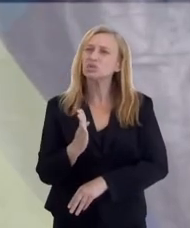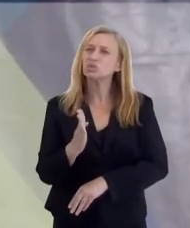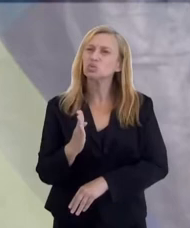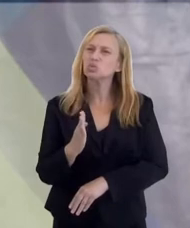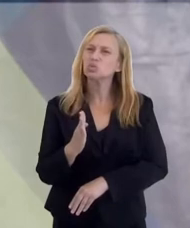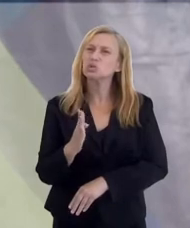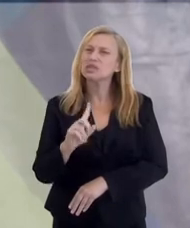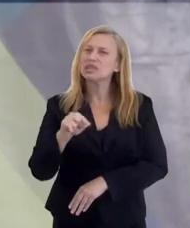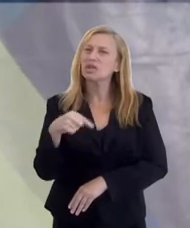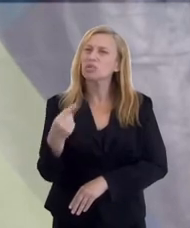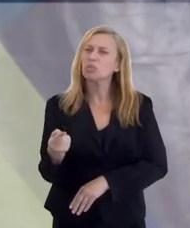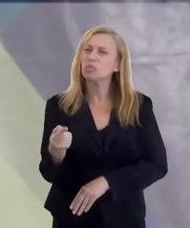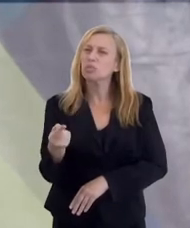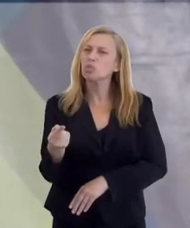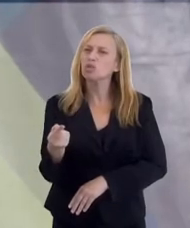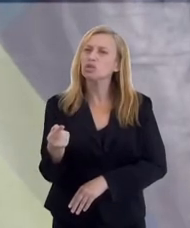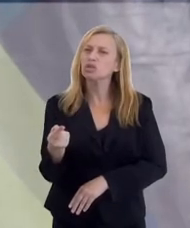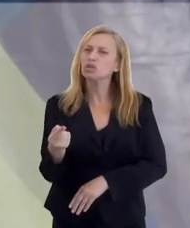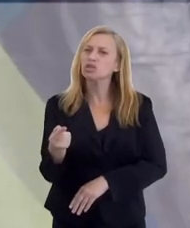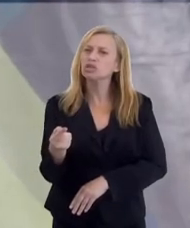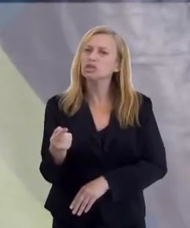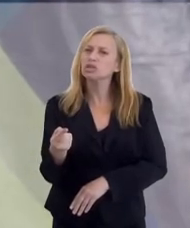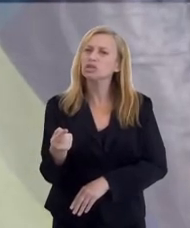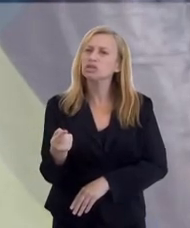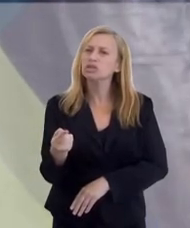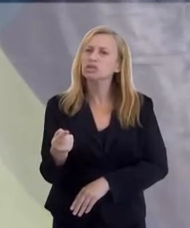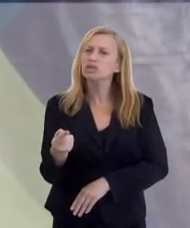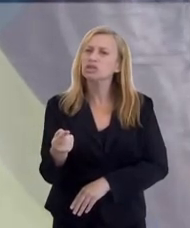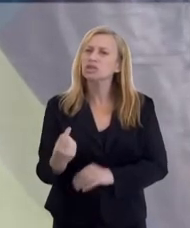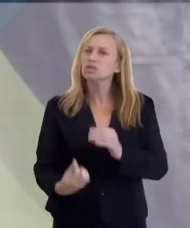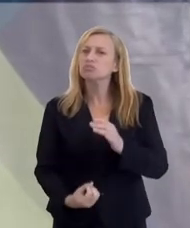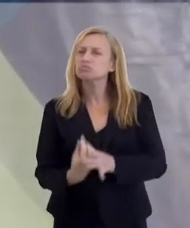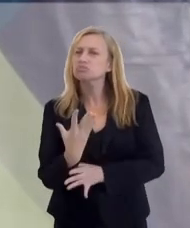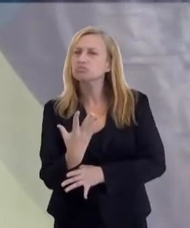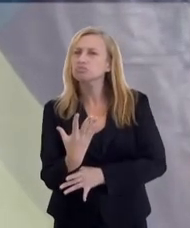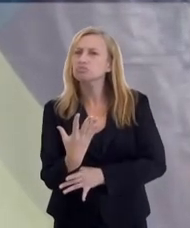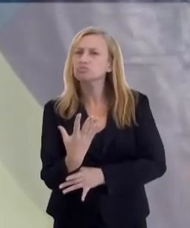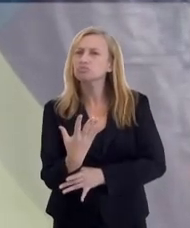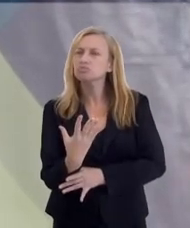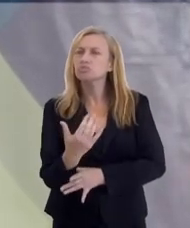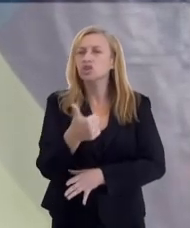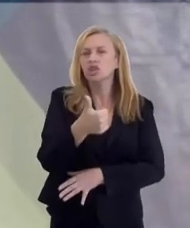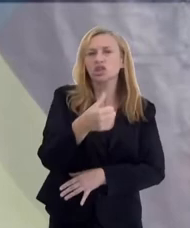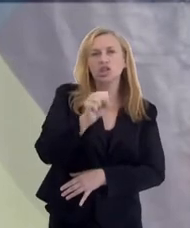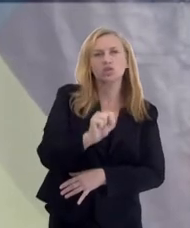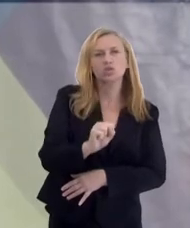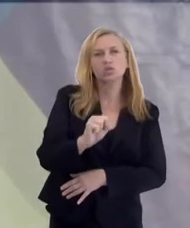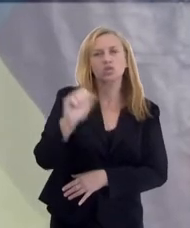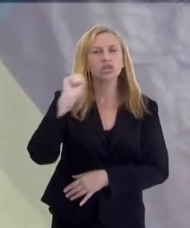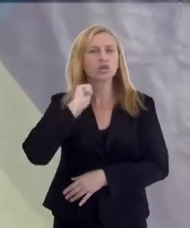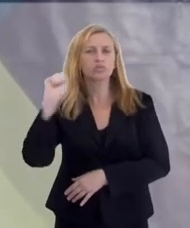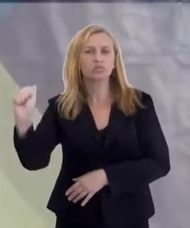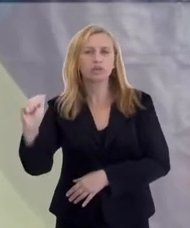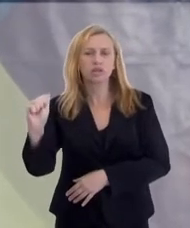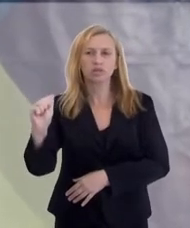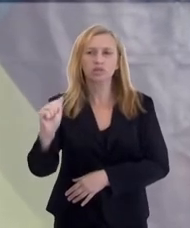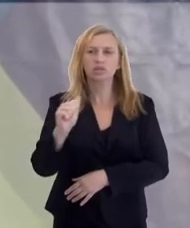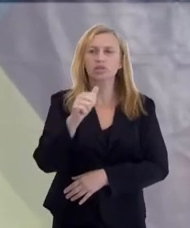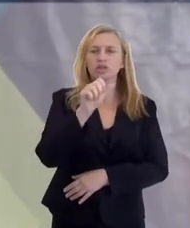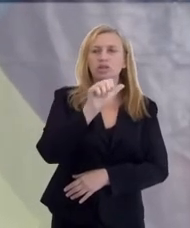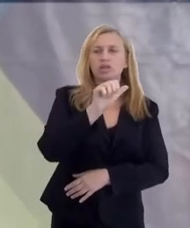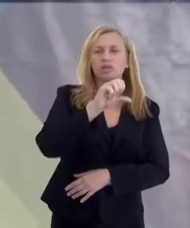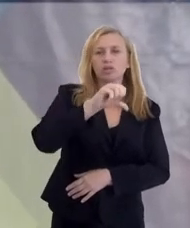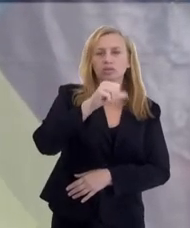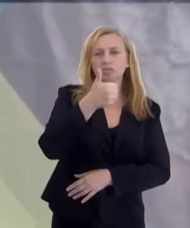logo depois da sua fundação, em 18 de abril de 1857,